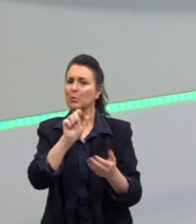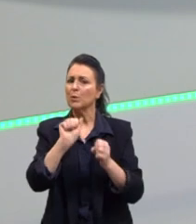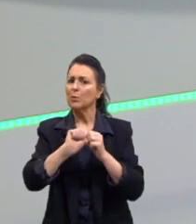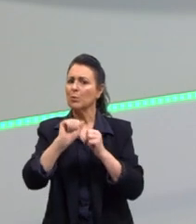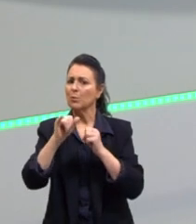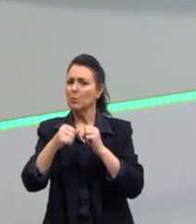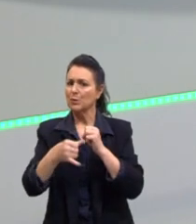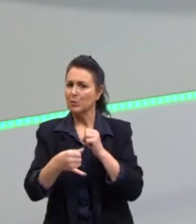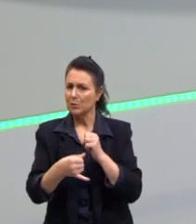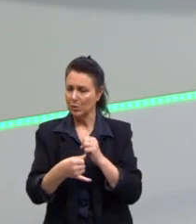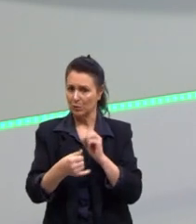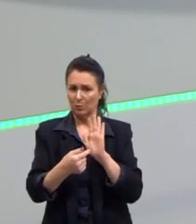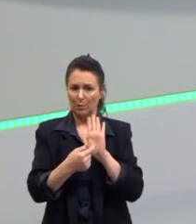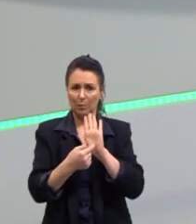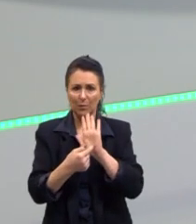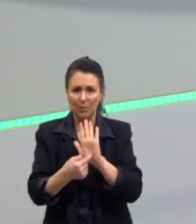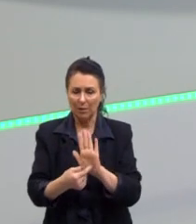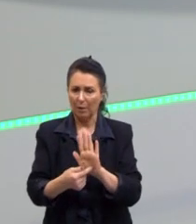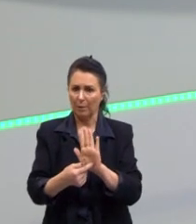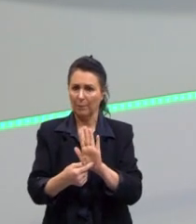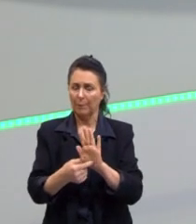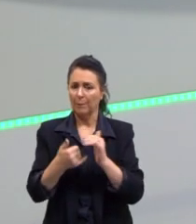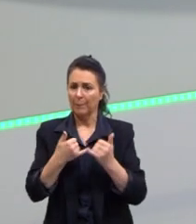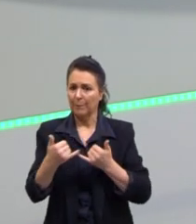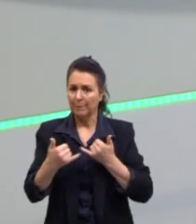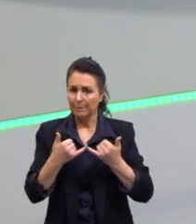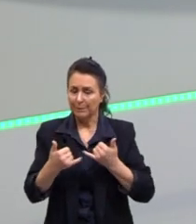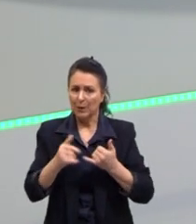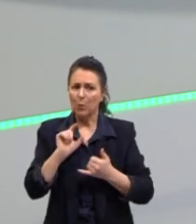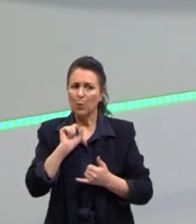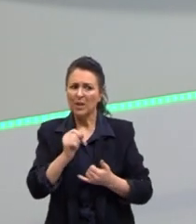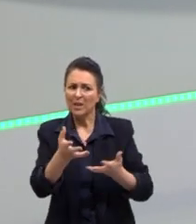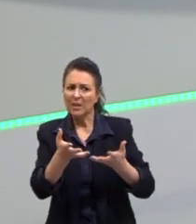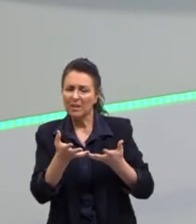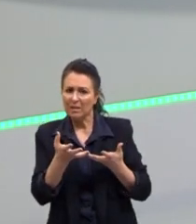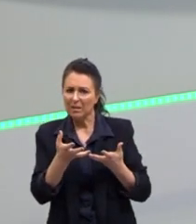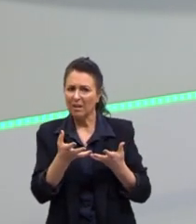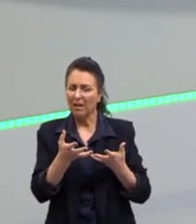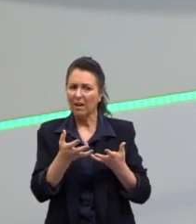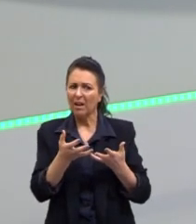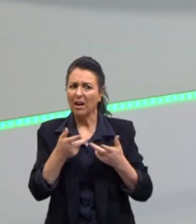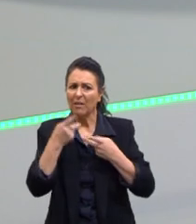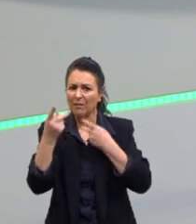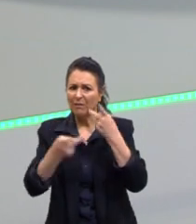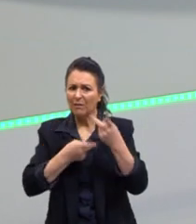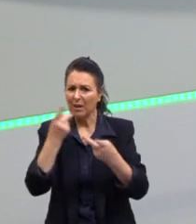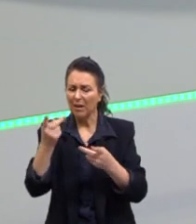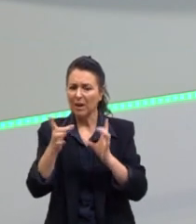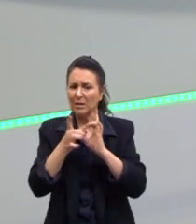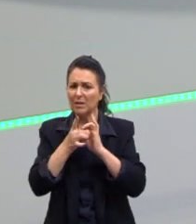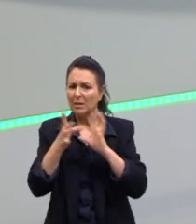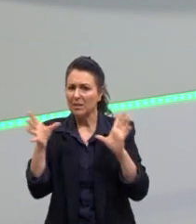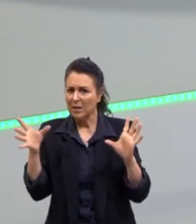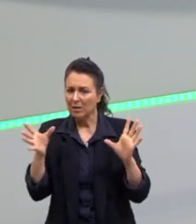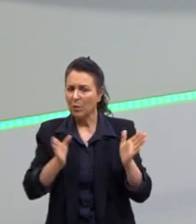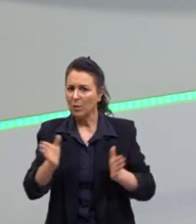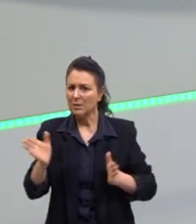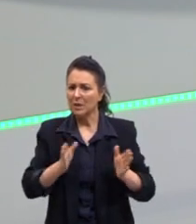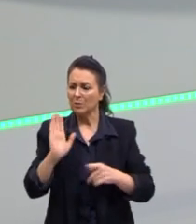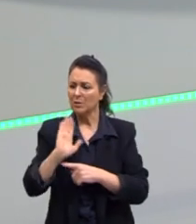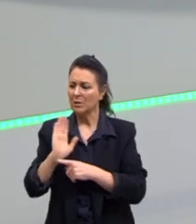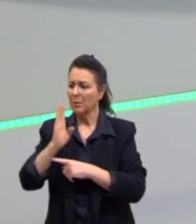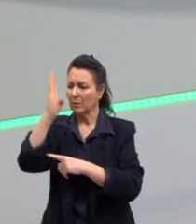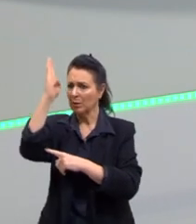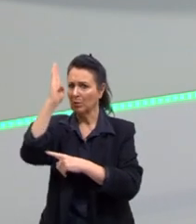especificar, por exemplo, o que ele quis dizer em relação à democratização do acesso ao cinema no Brasil, ele vai lá